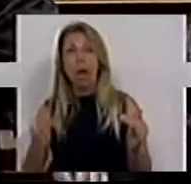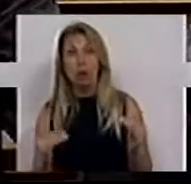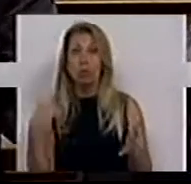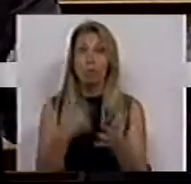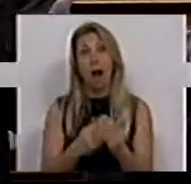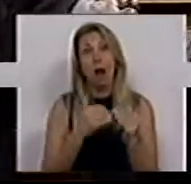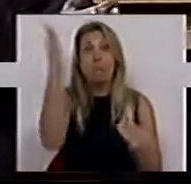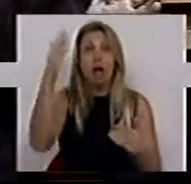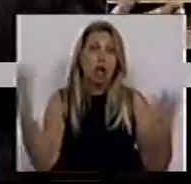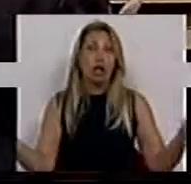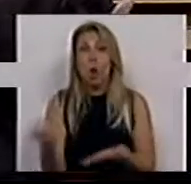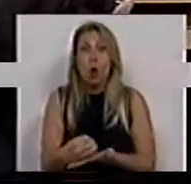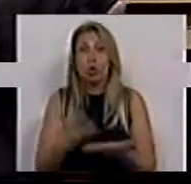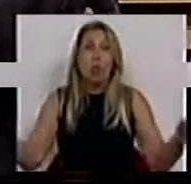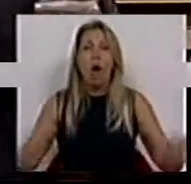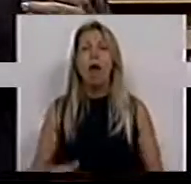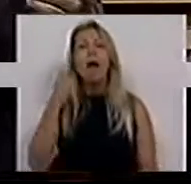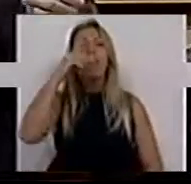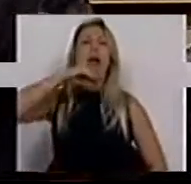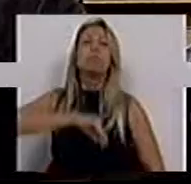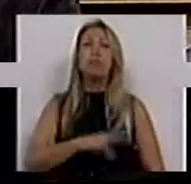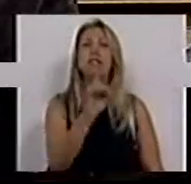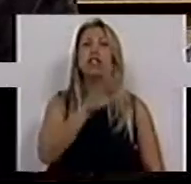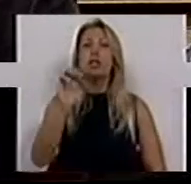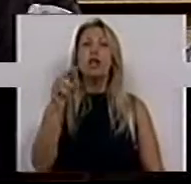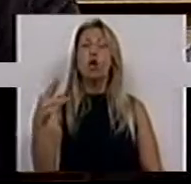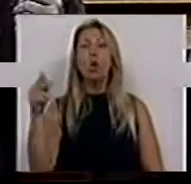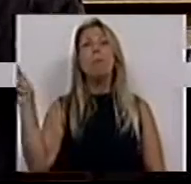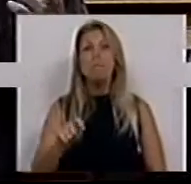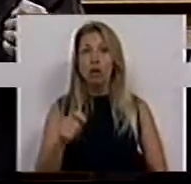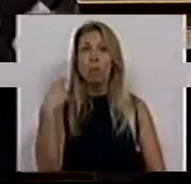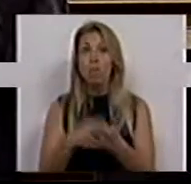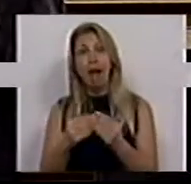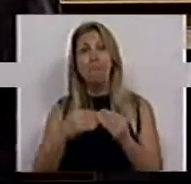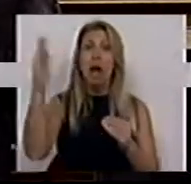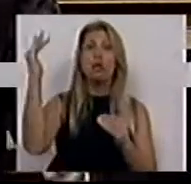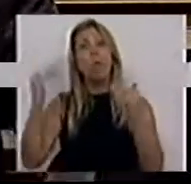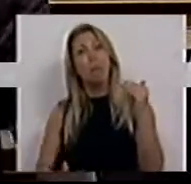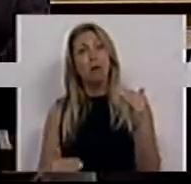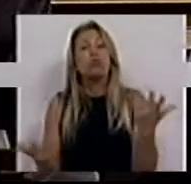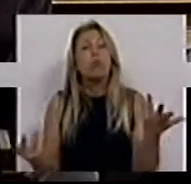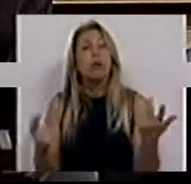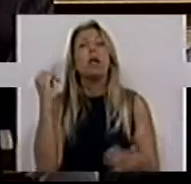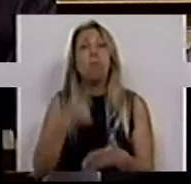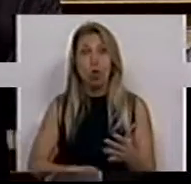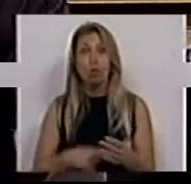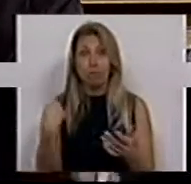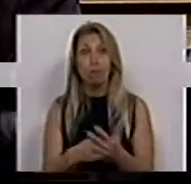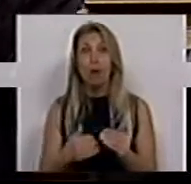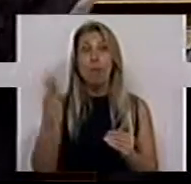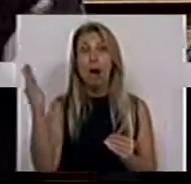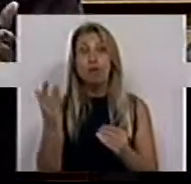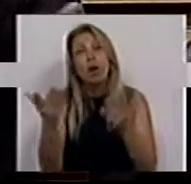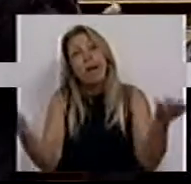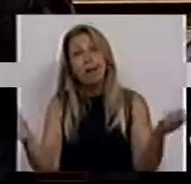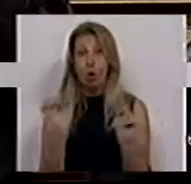não é neutral. Quem ganha 600 euros por mês vai pagar mais ou vai pagar menos imposto? Vai pagar mais. E por isso,